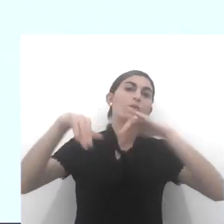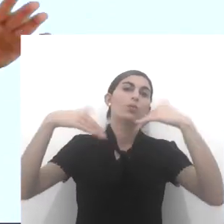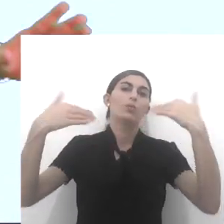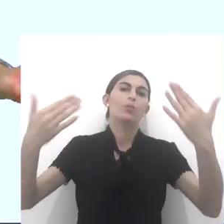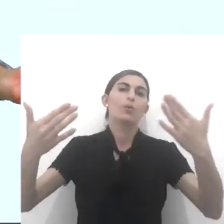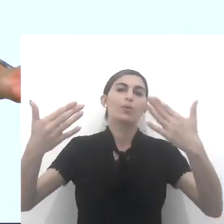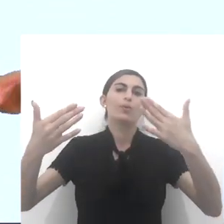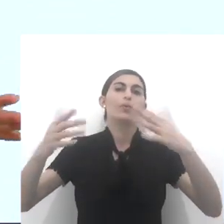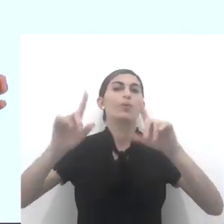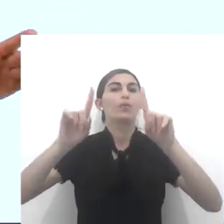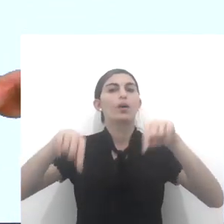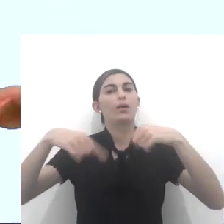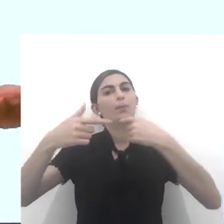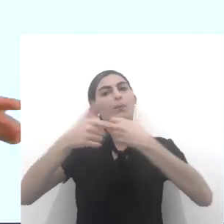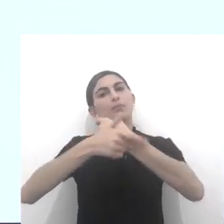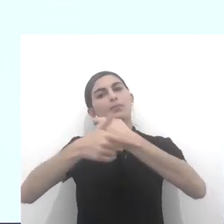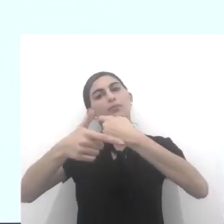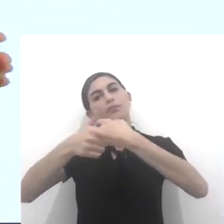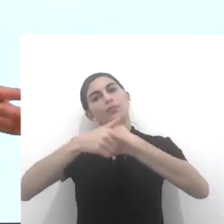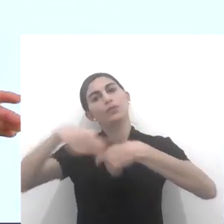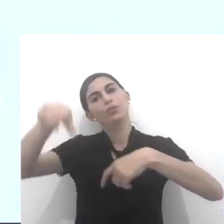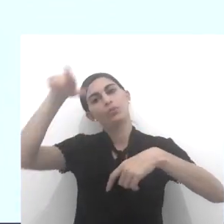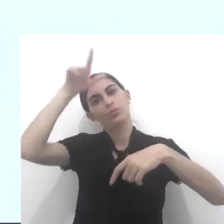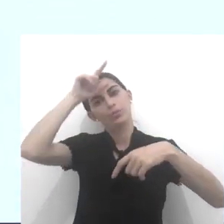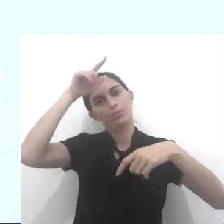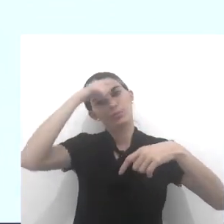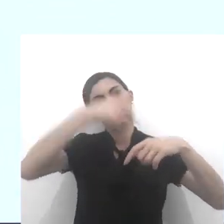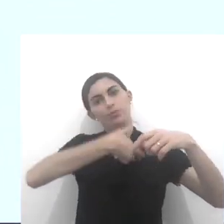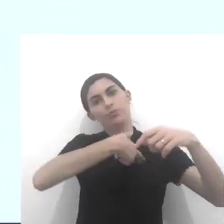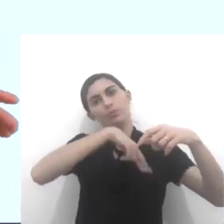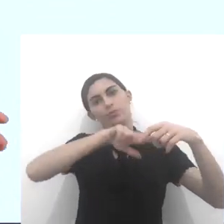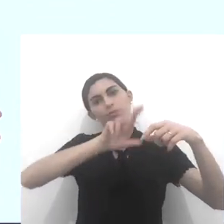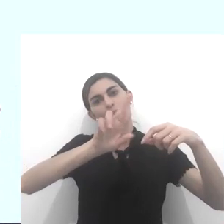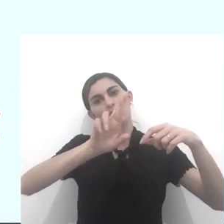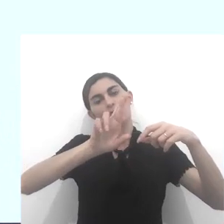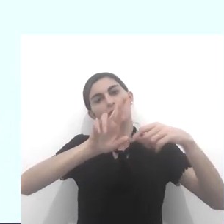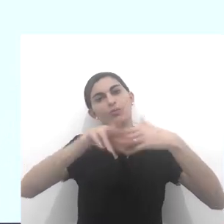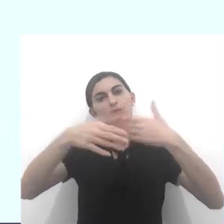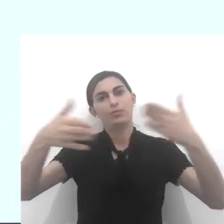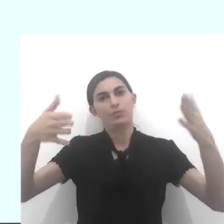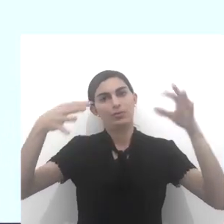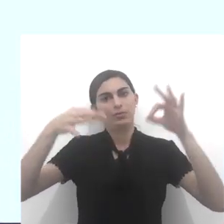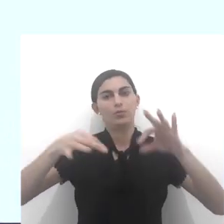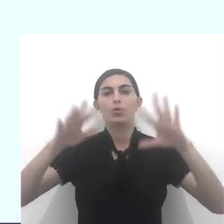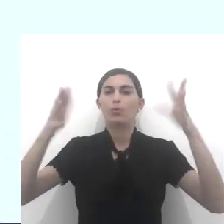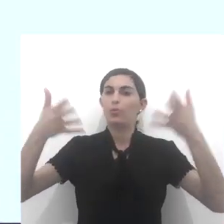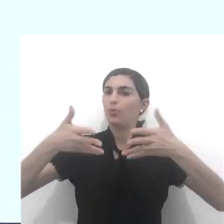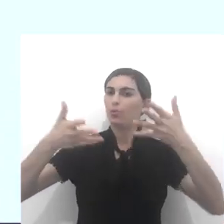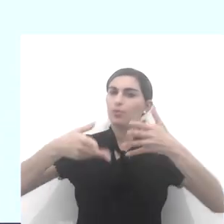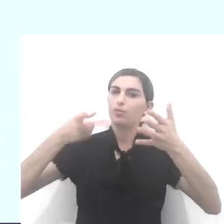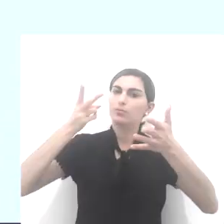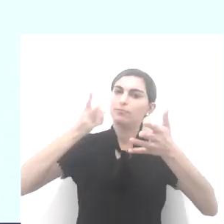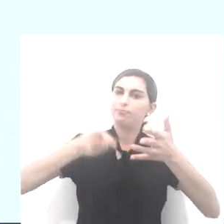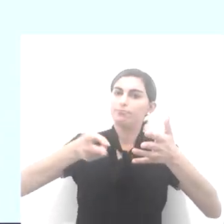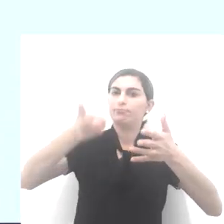é? Qual seria, qual é o papel do líder religioso hoje? Certo? Hoje e sempre. Aqui